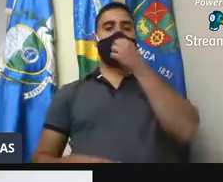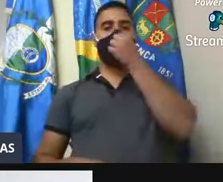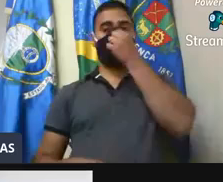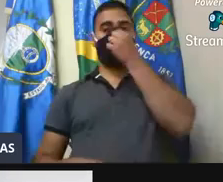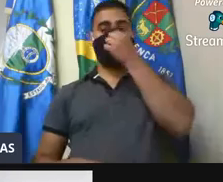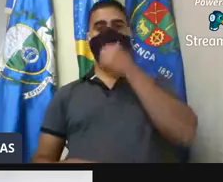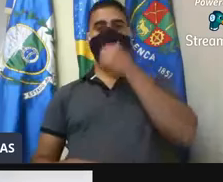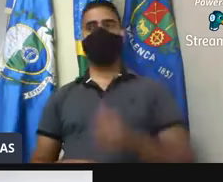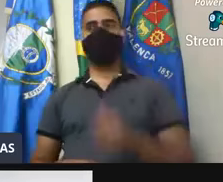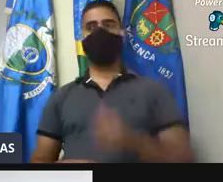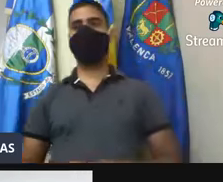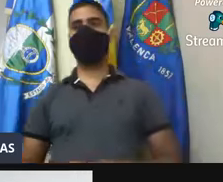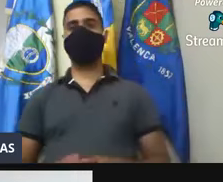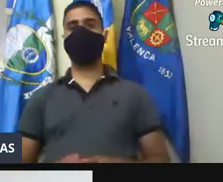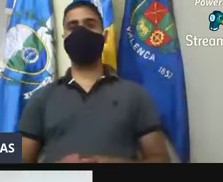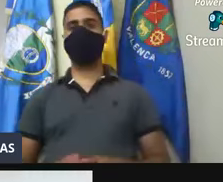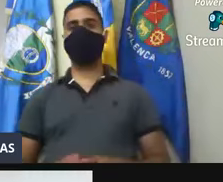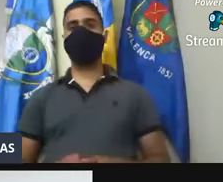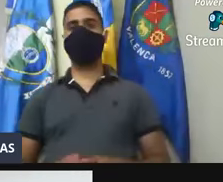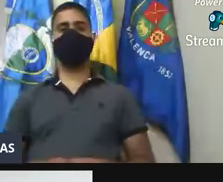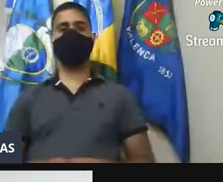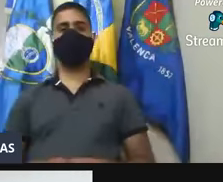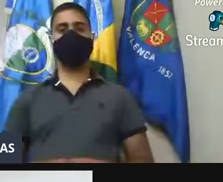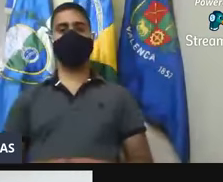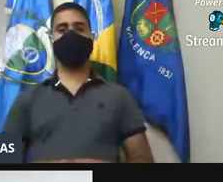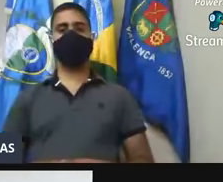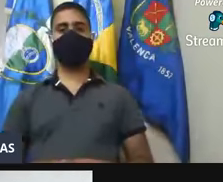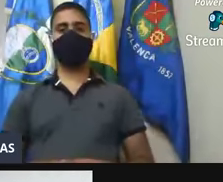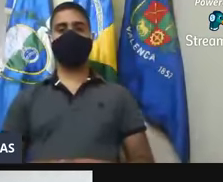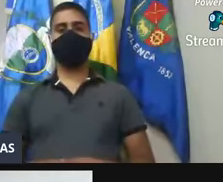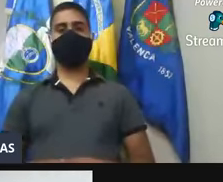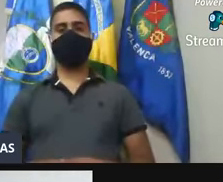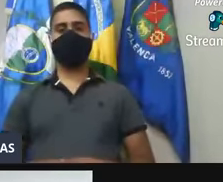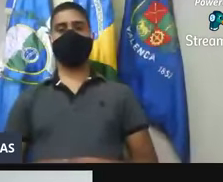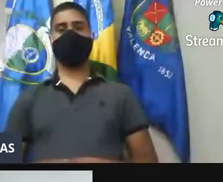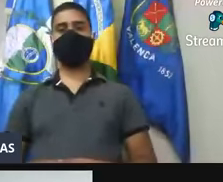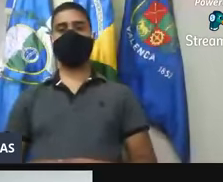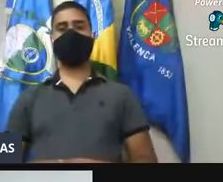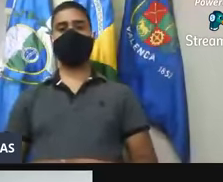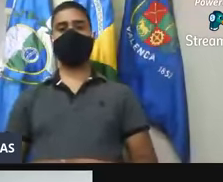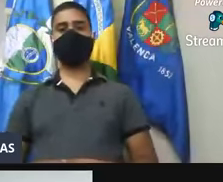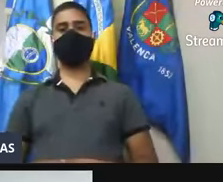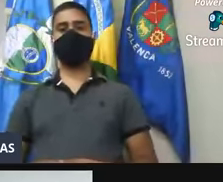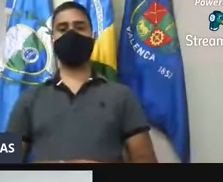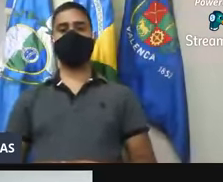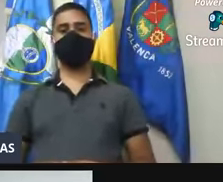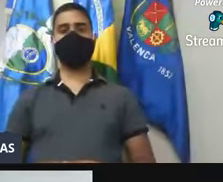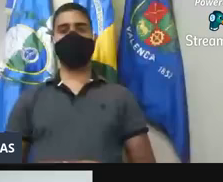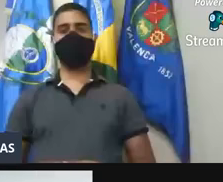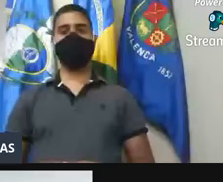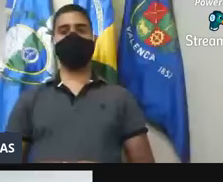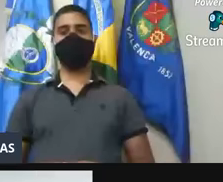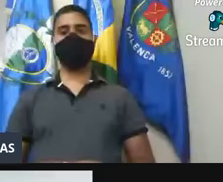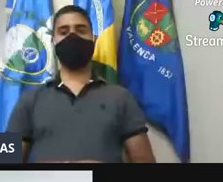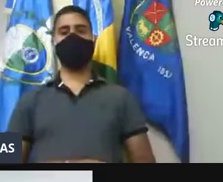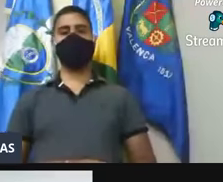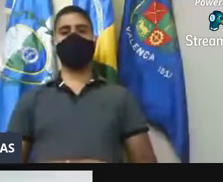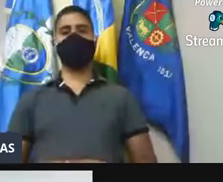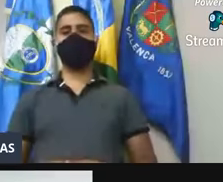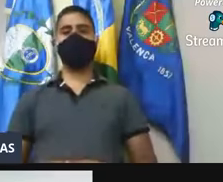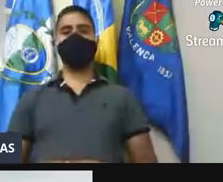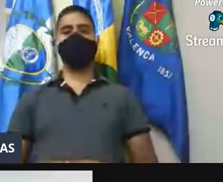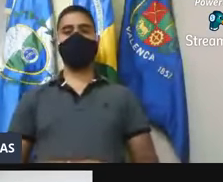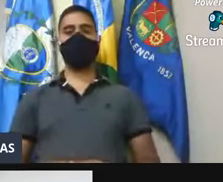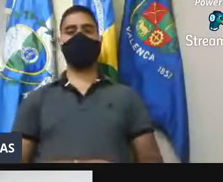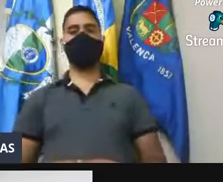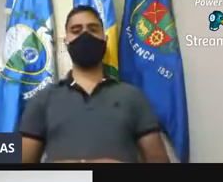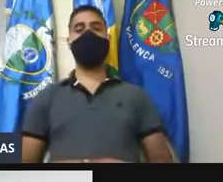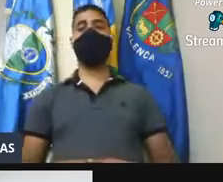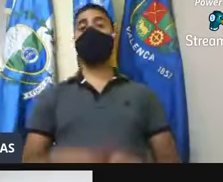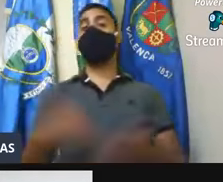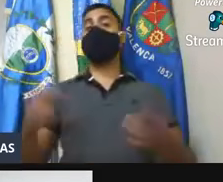discussão